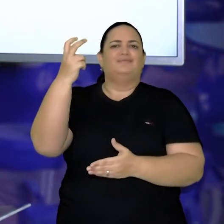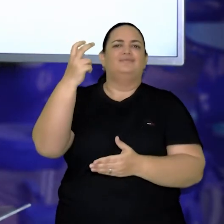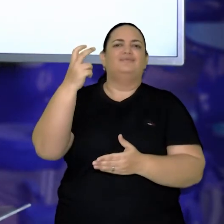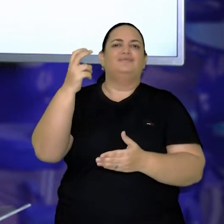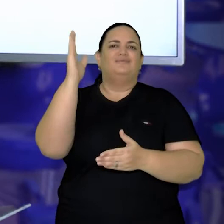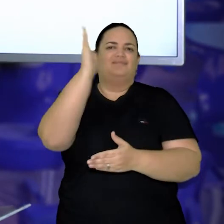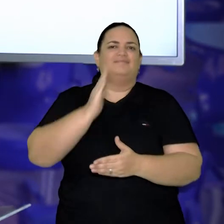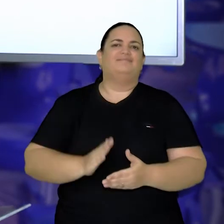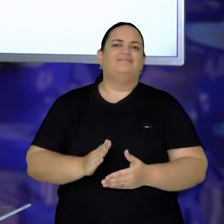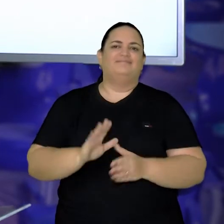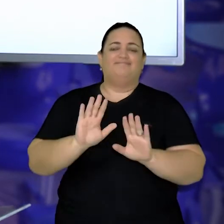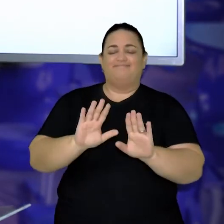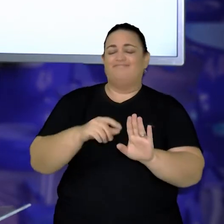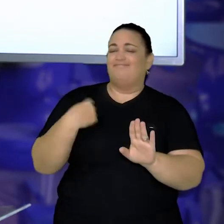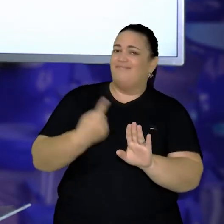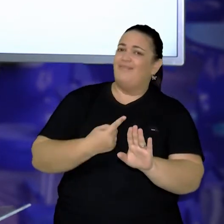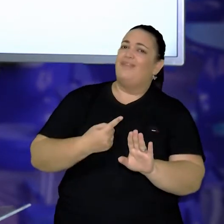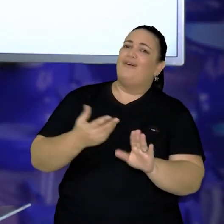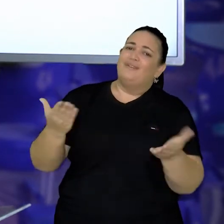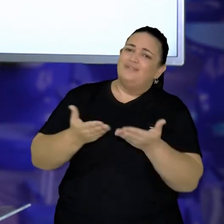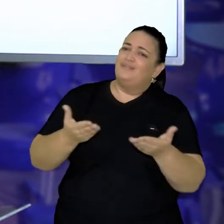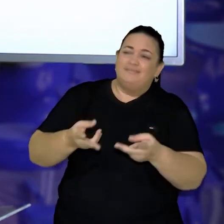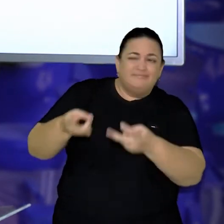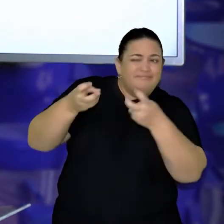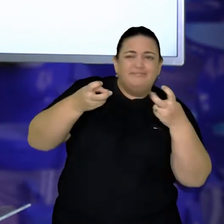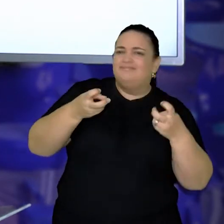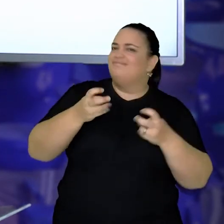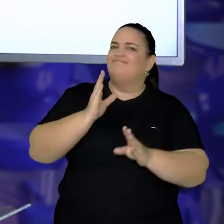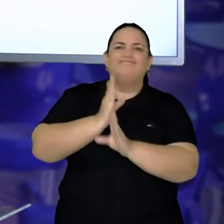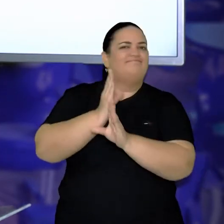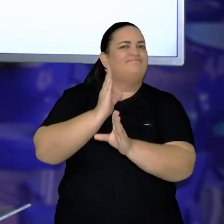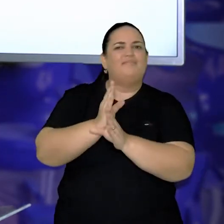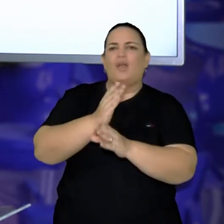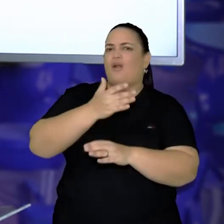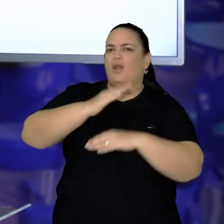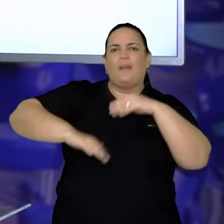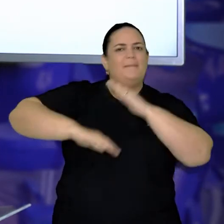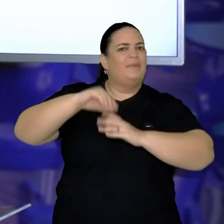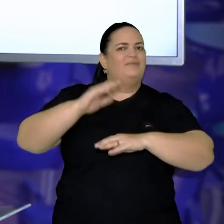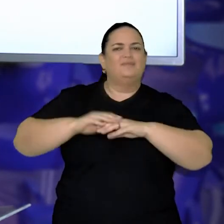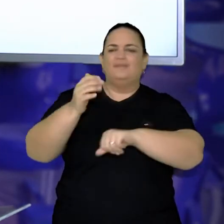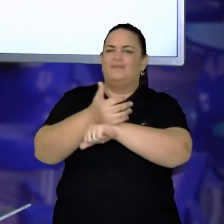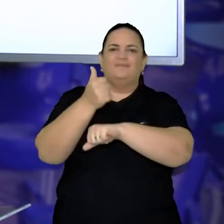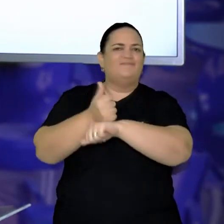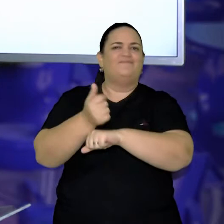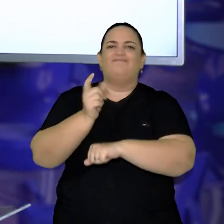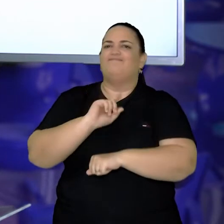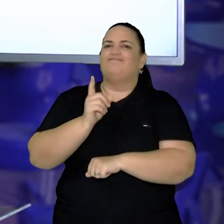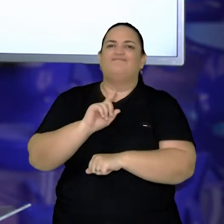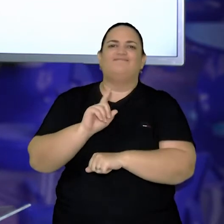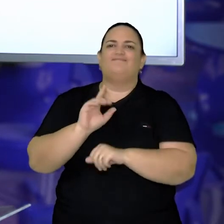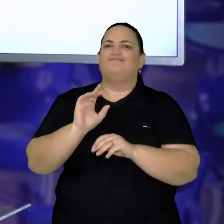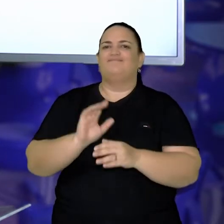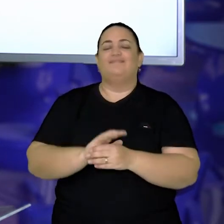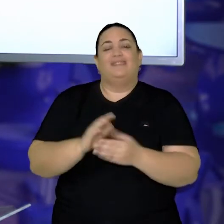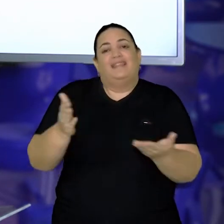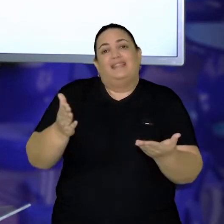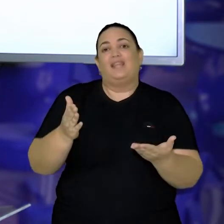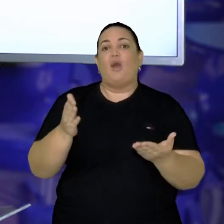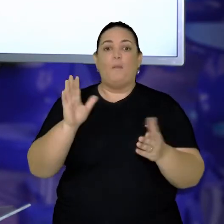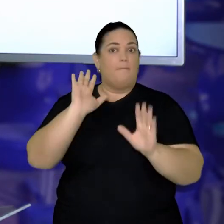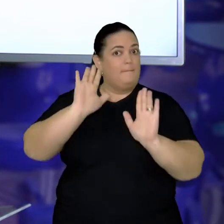ver que não encontramos mais esse tipo de trabalho nas ruas. O Teatro Lambi-Lambi que a gente vê é atual,